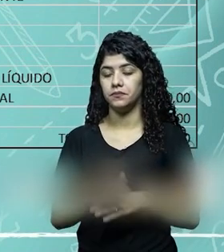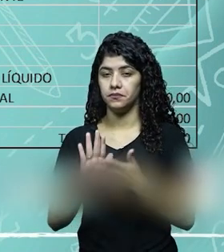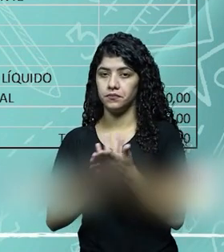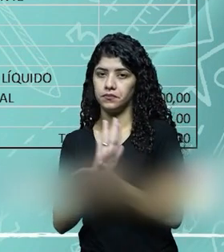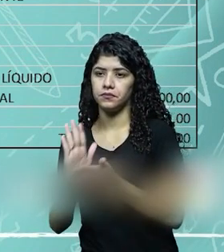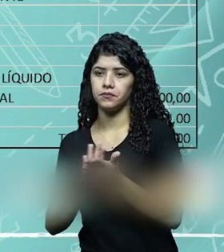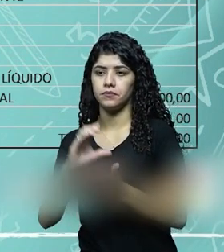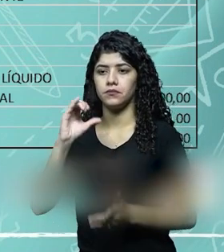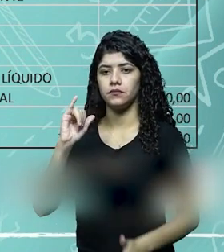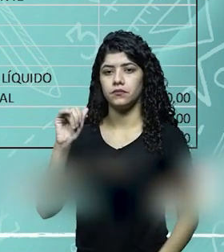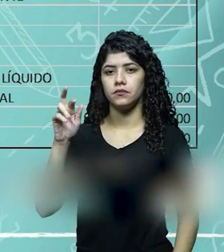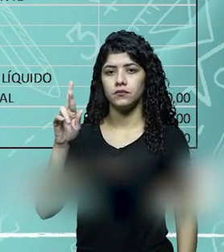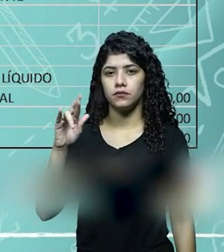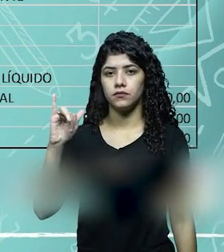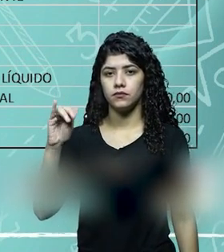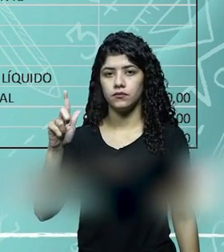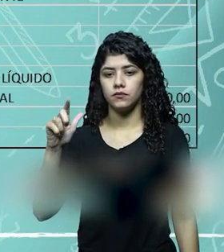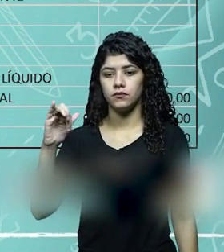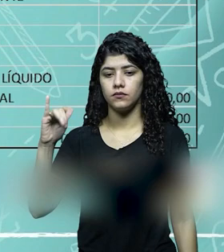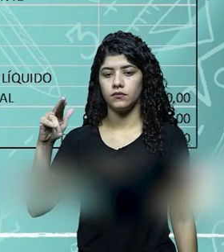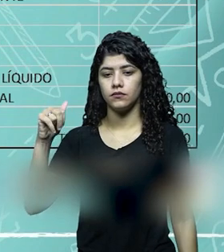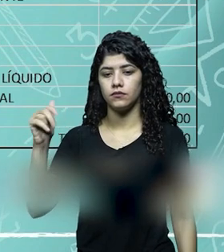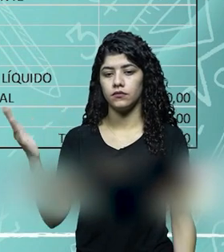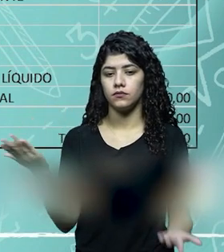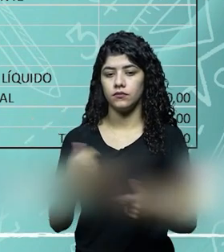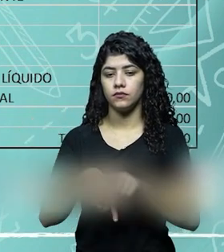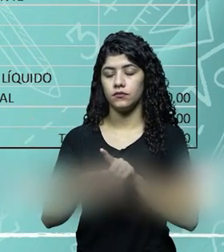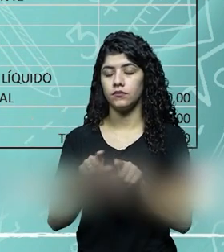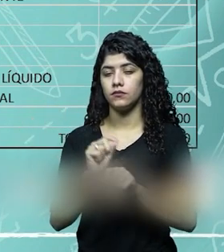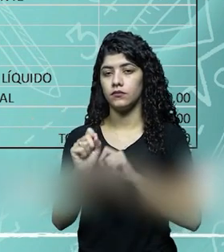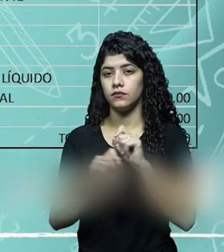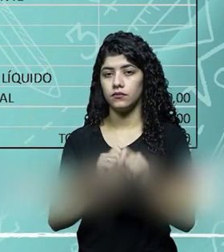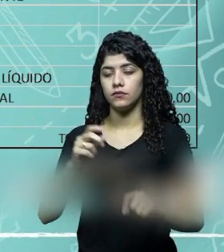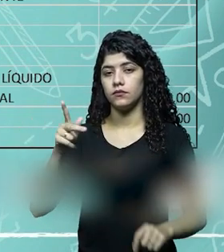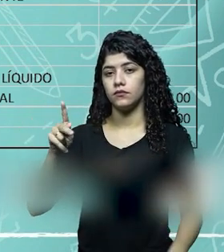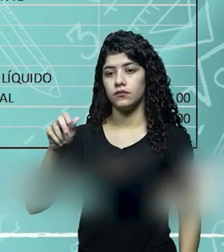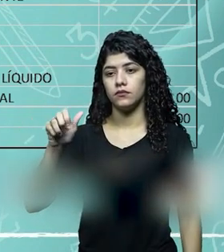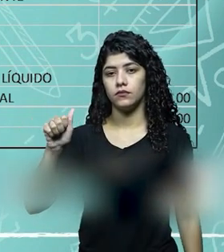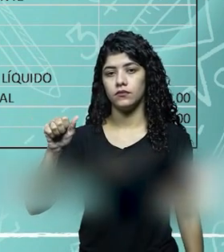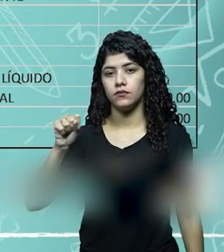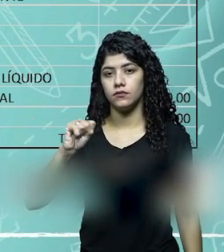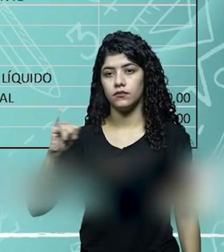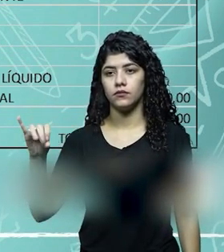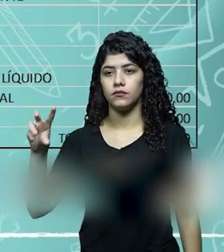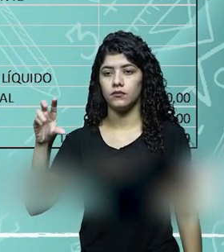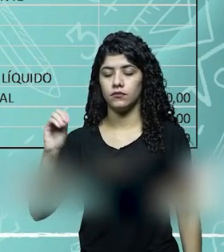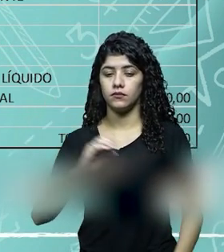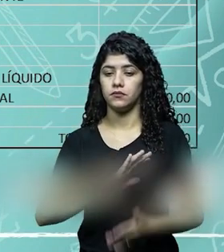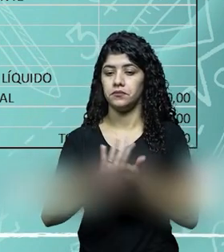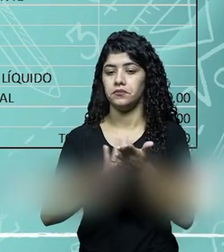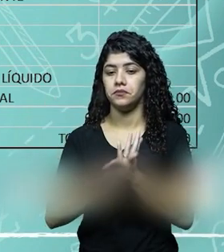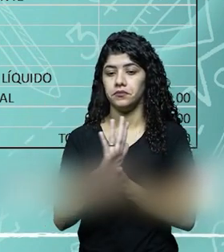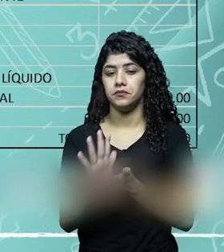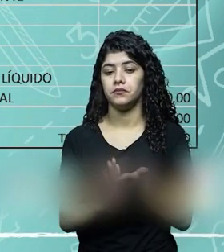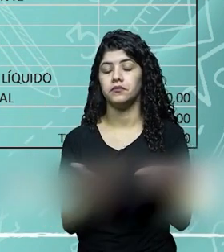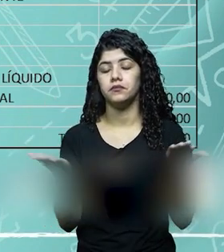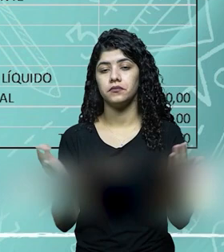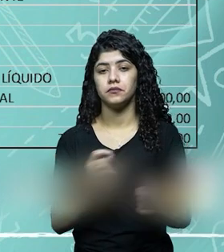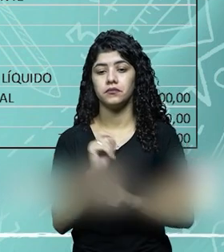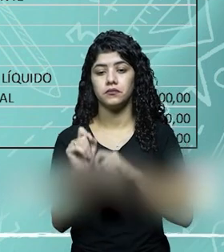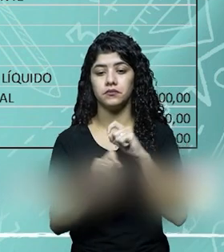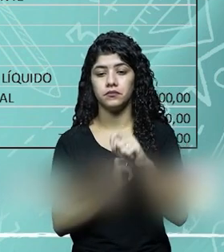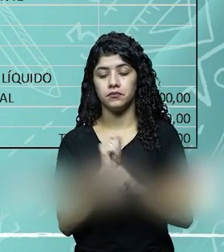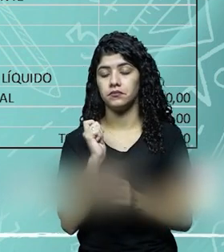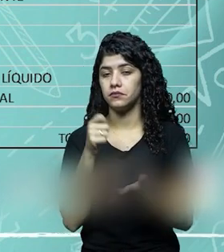não circulante não foi mexido nada, e do passivo circulante e não circulante também ninguém mexeu nada,